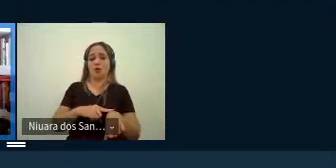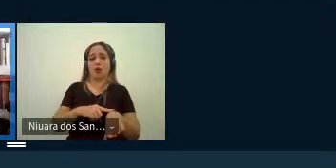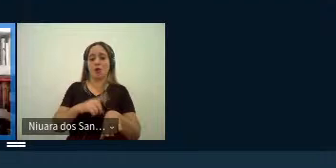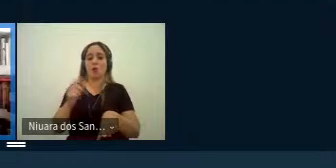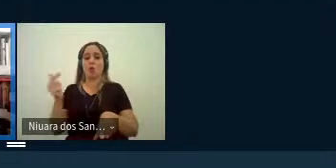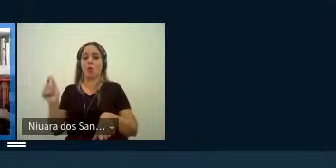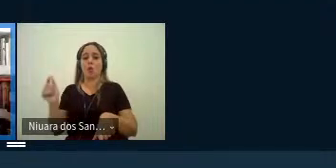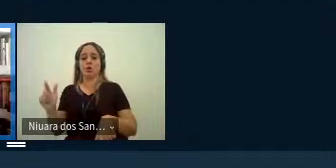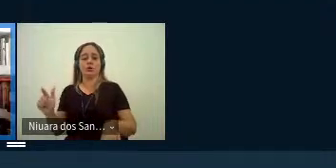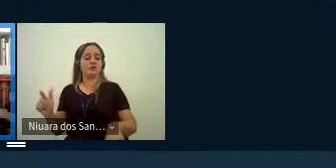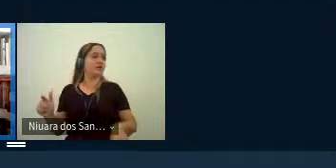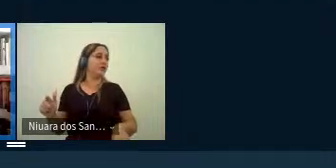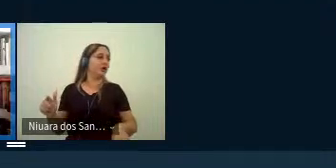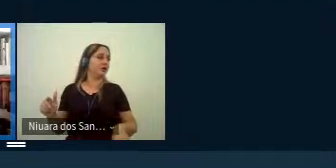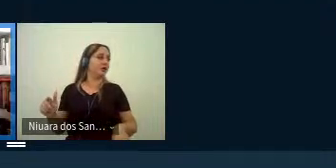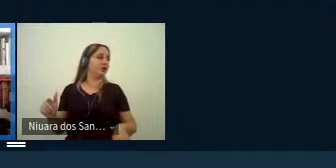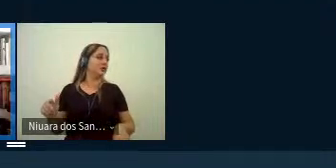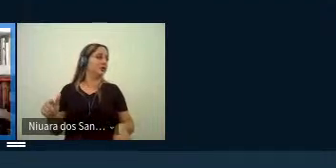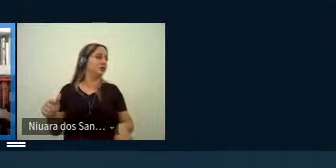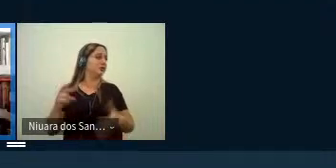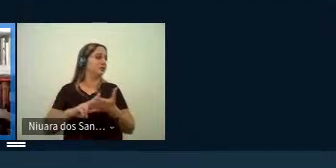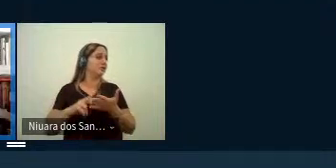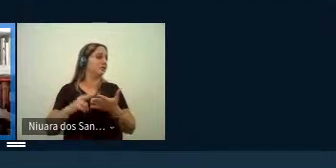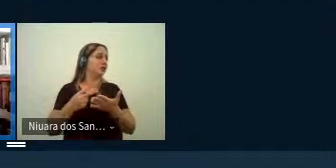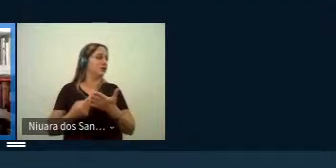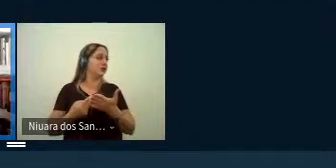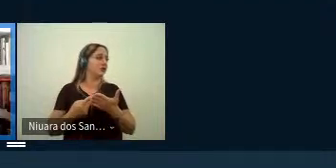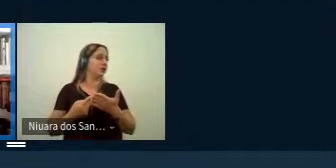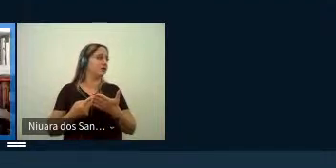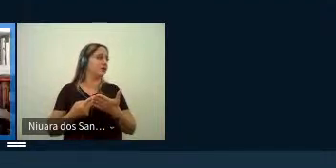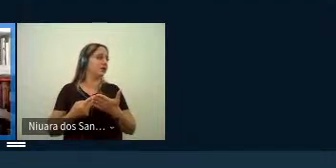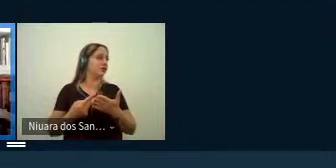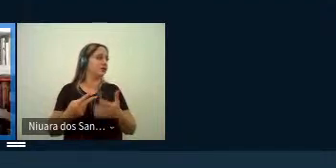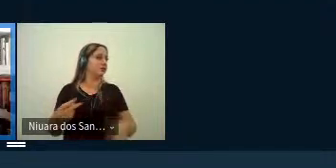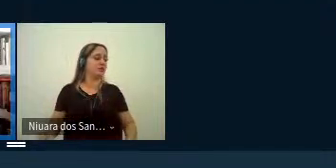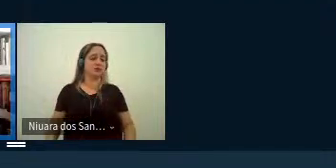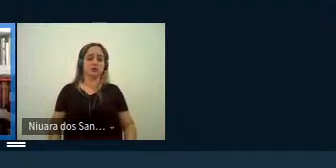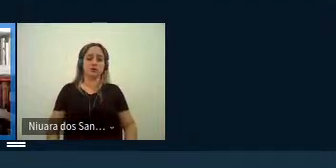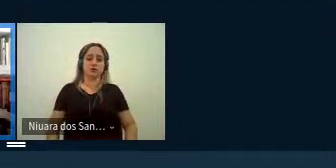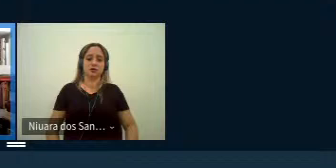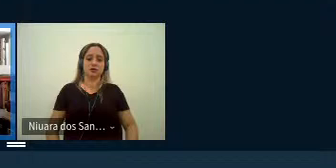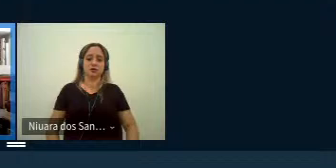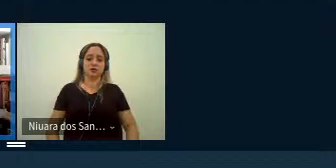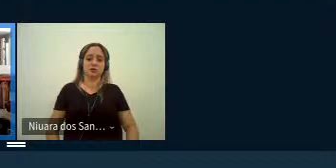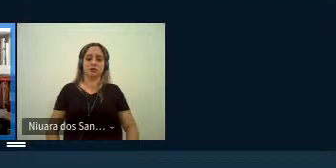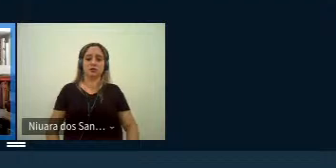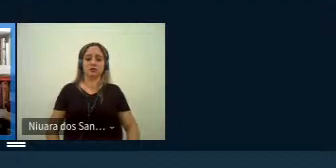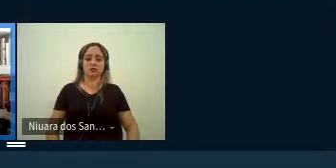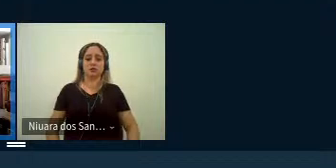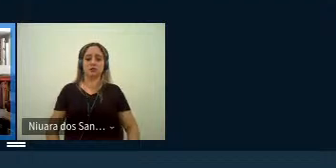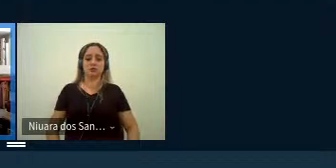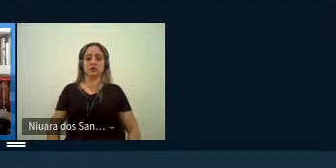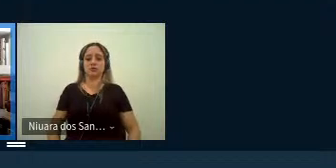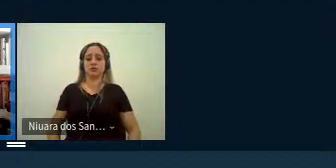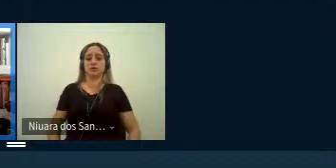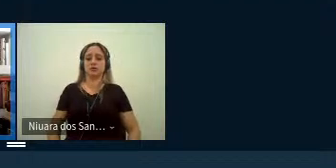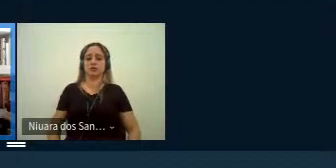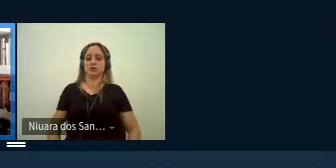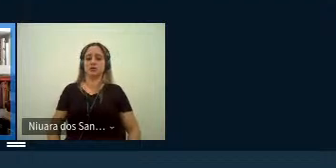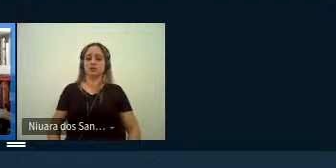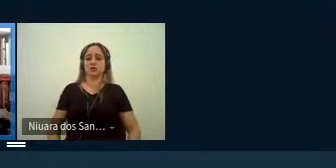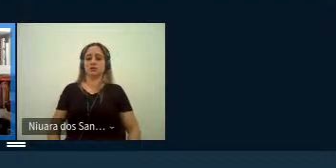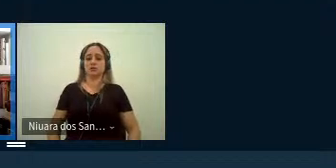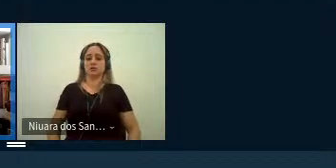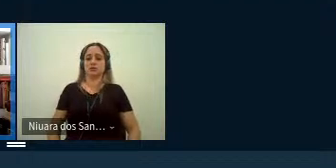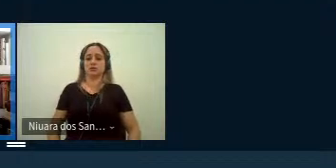acaba aparecendo né nos diálogos da área e e a Sherry também ela